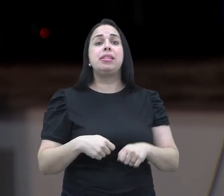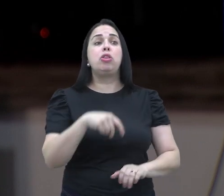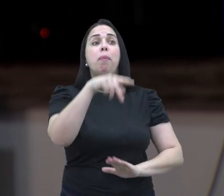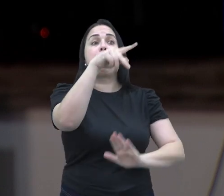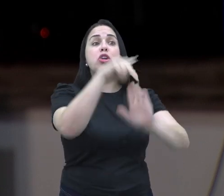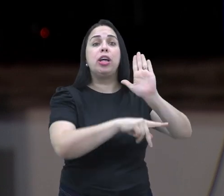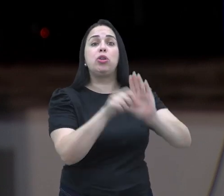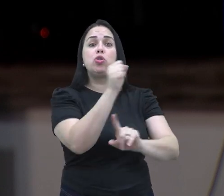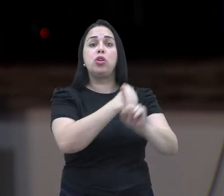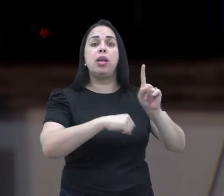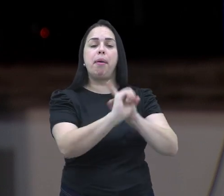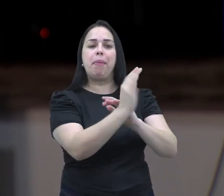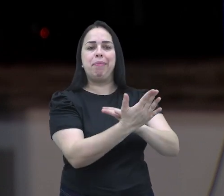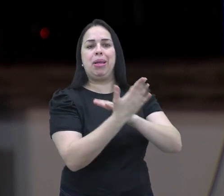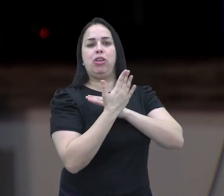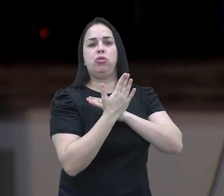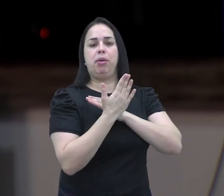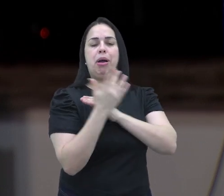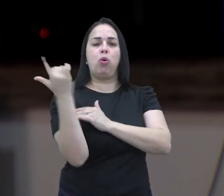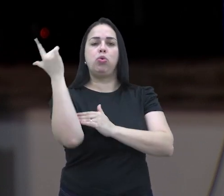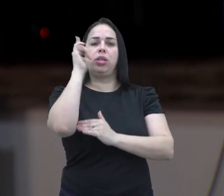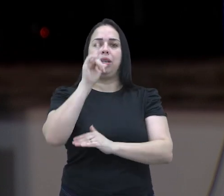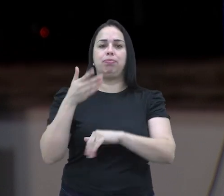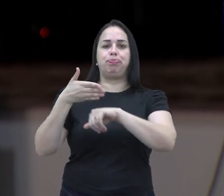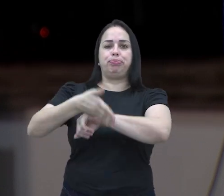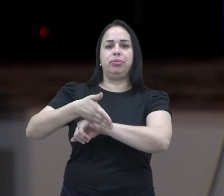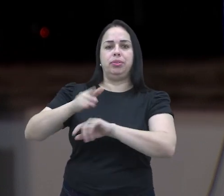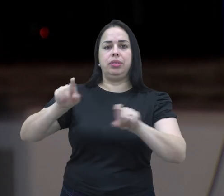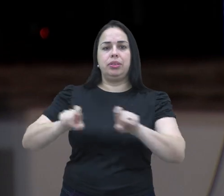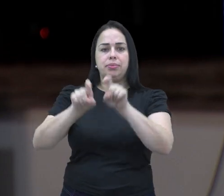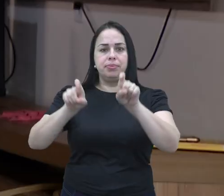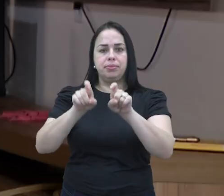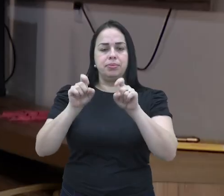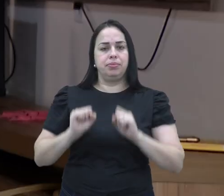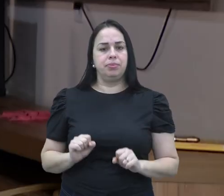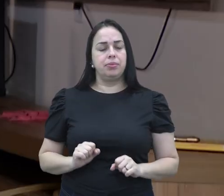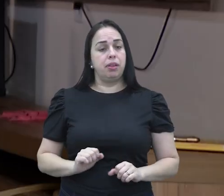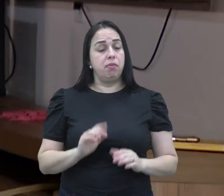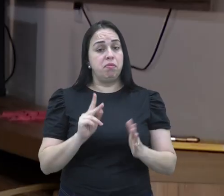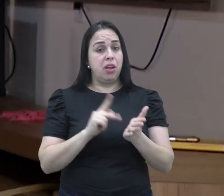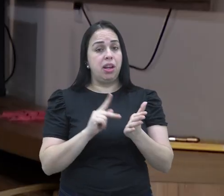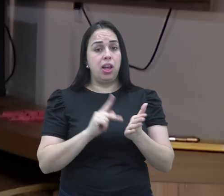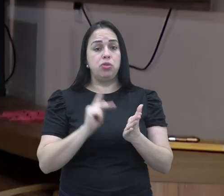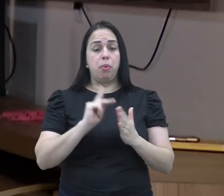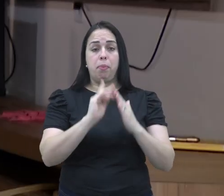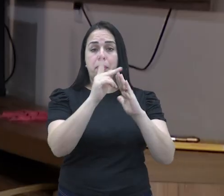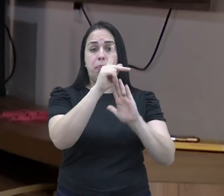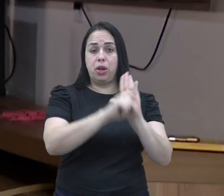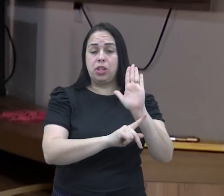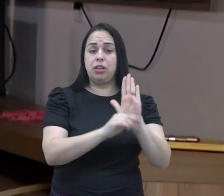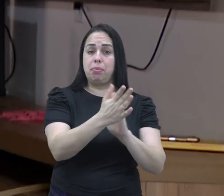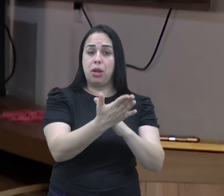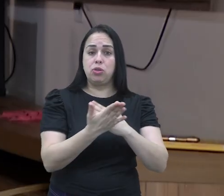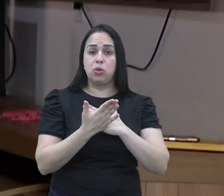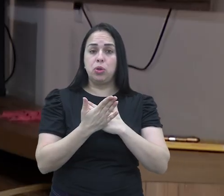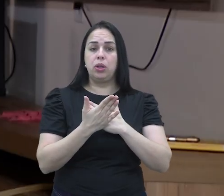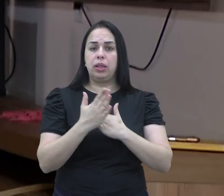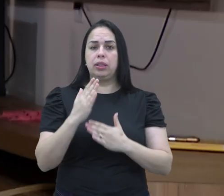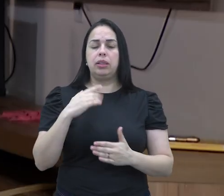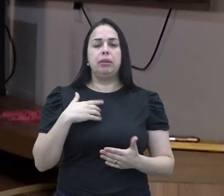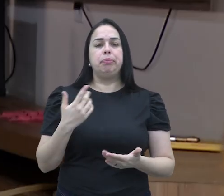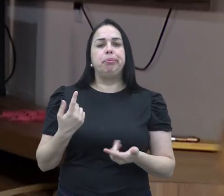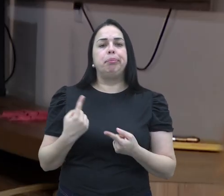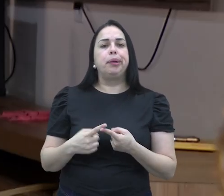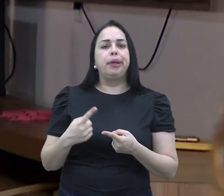da ajuda de um projeto social para se conectar com o mundo digital. Me trouxe cidadania mesmo, porque é